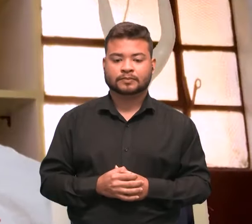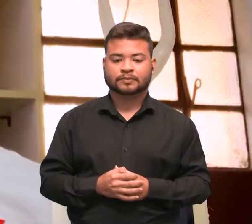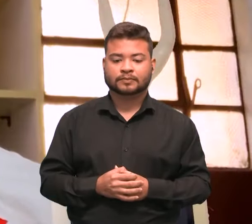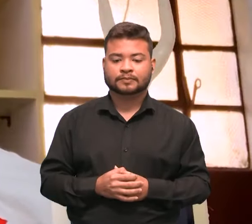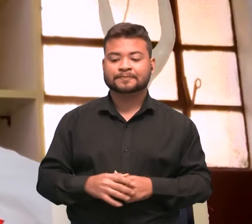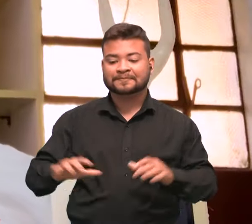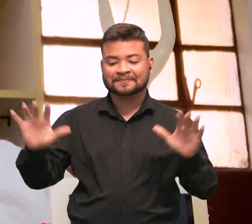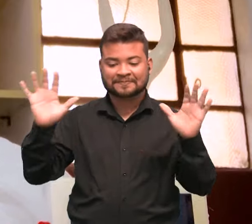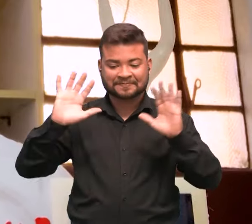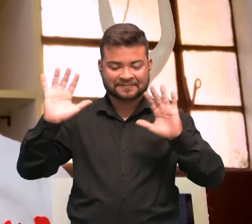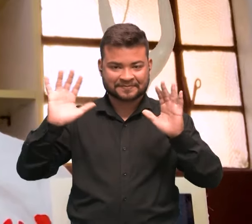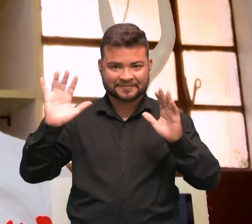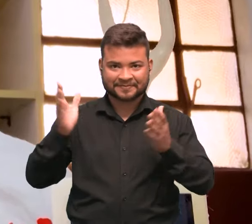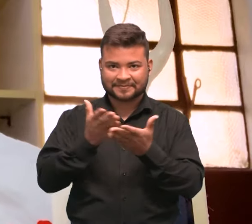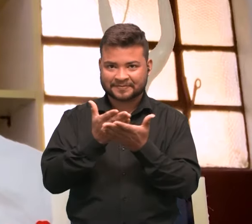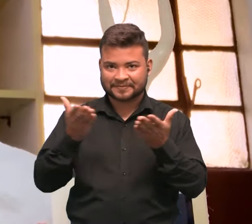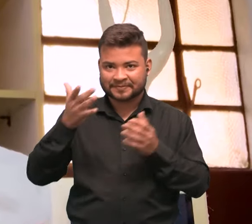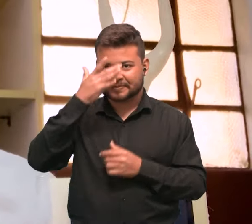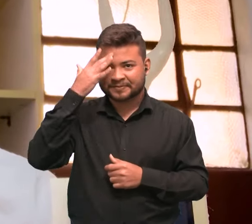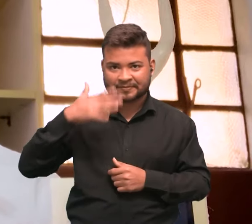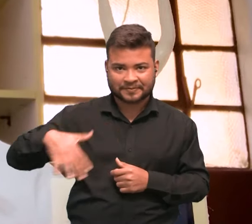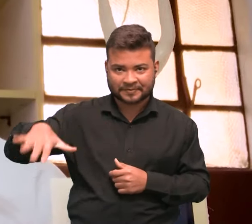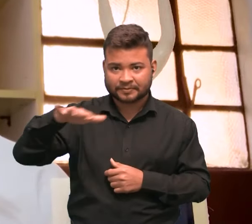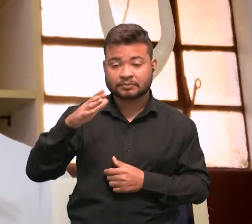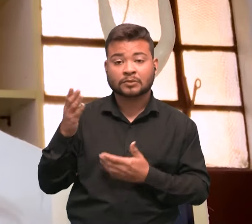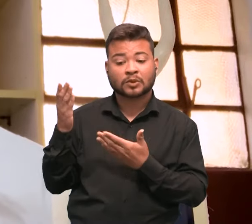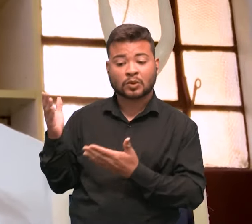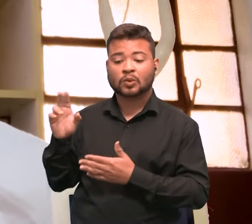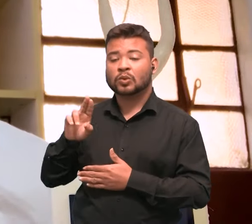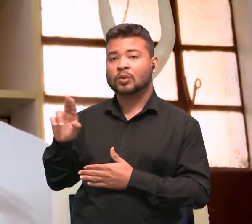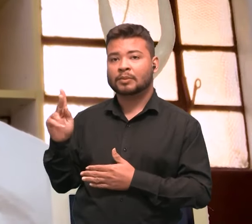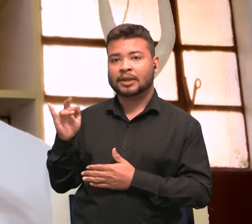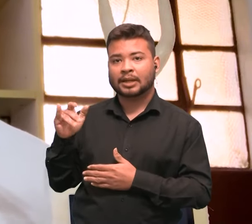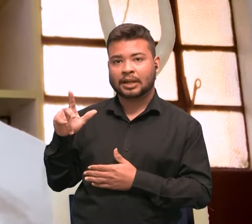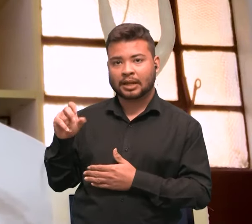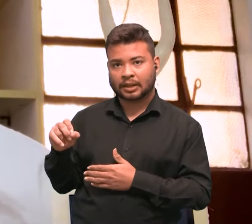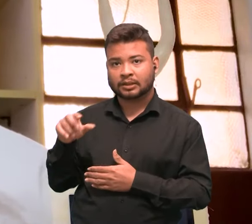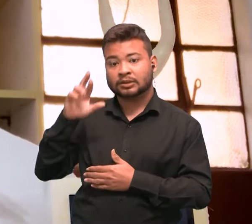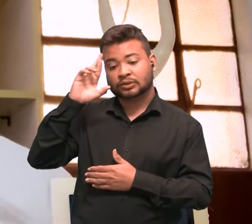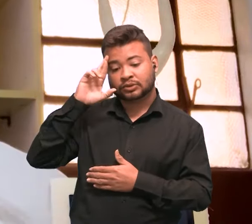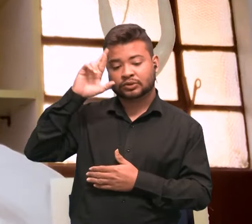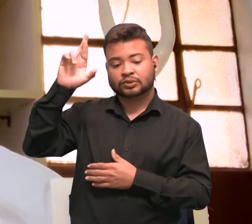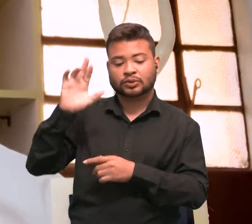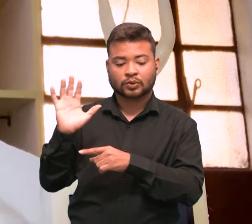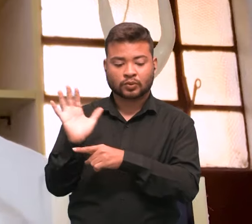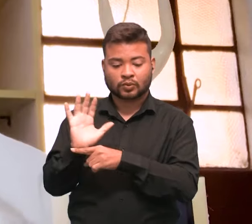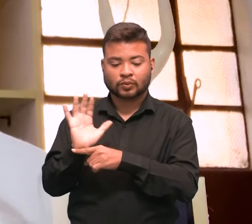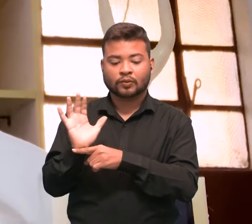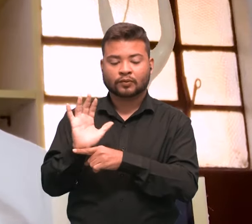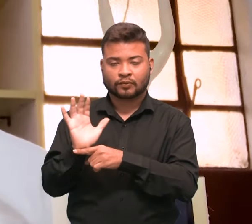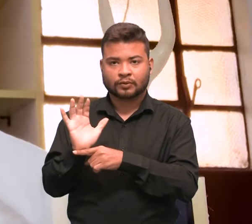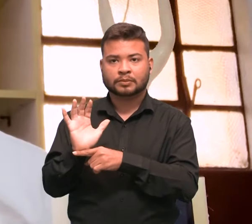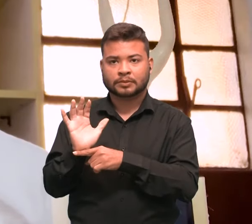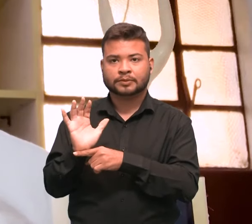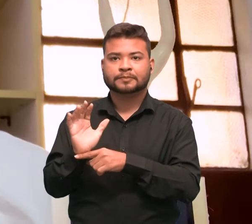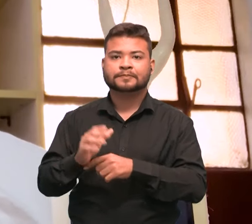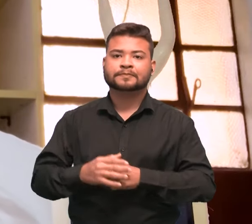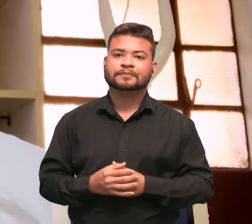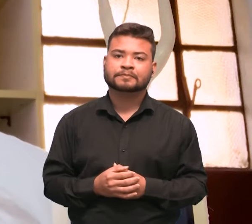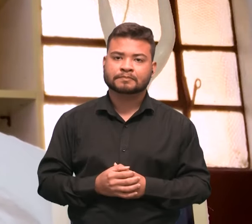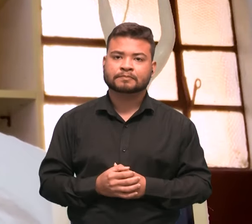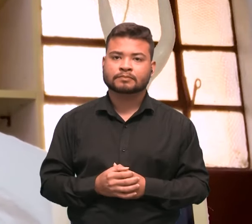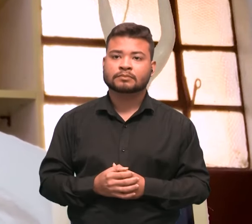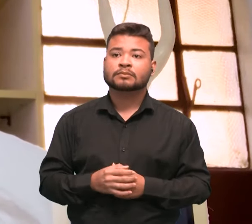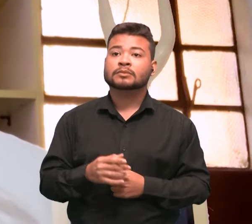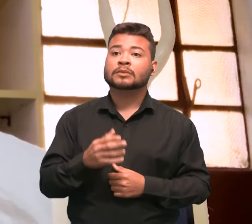Olá a todos e a todas, me chamo Hélio Simplício, sou diretor do filme Videri, que está na